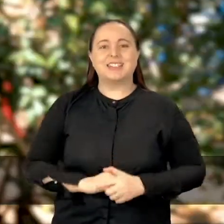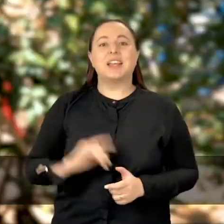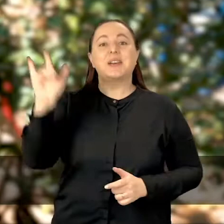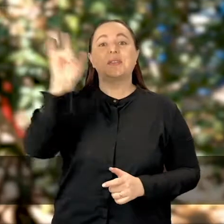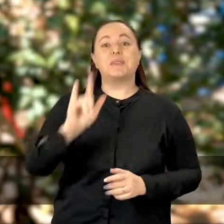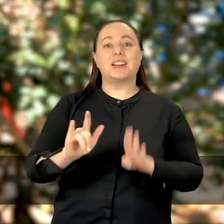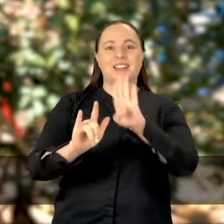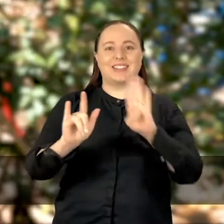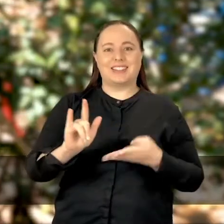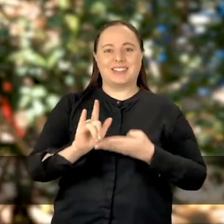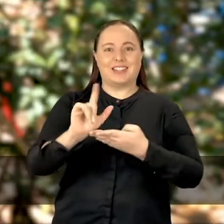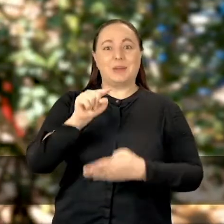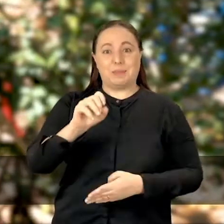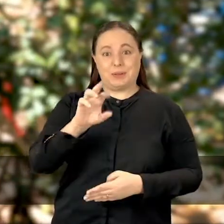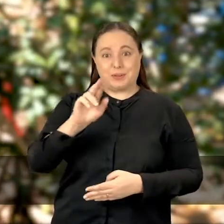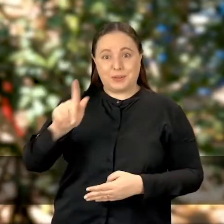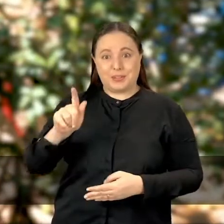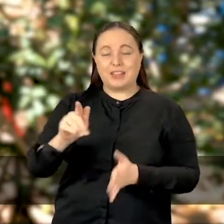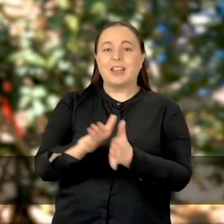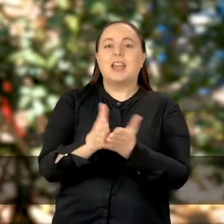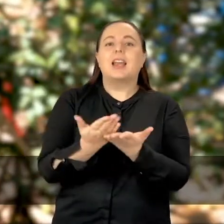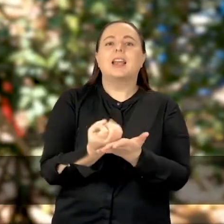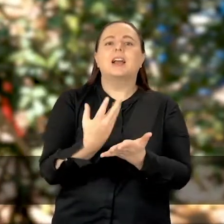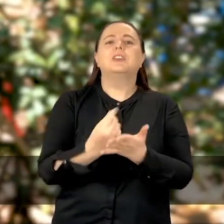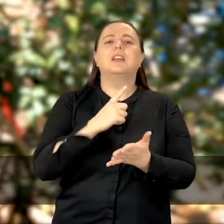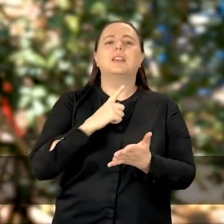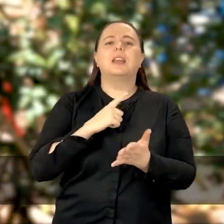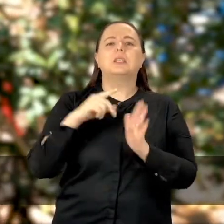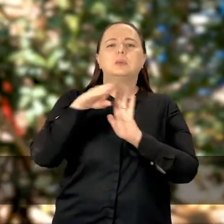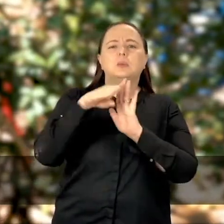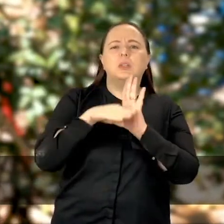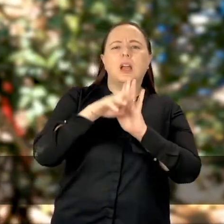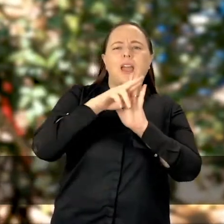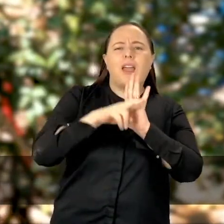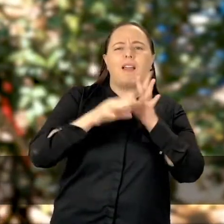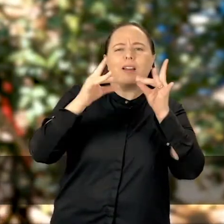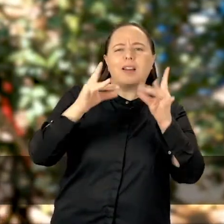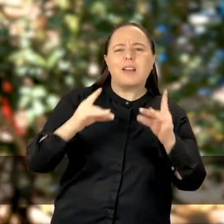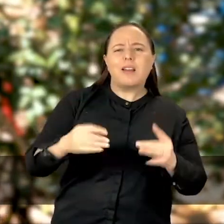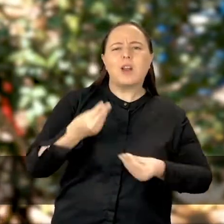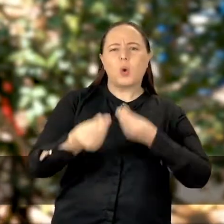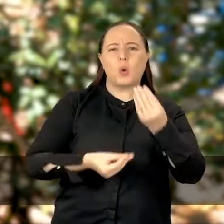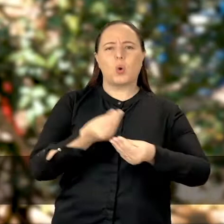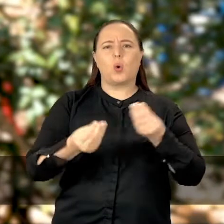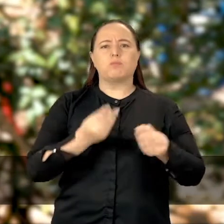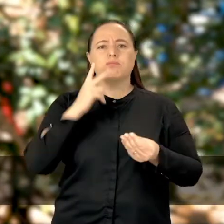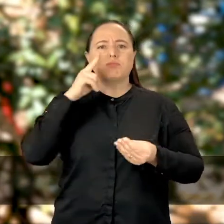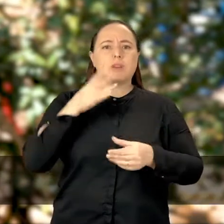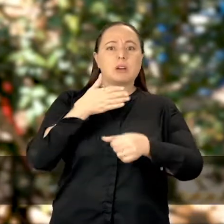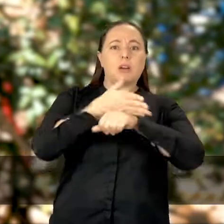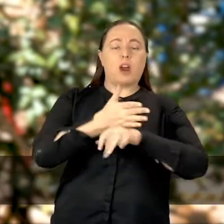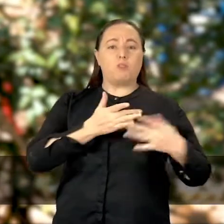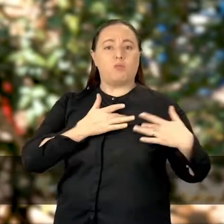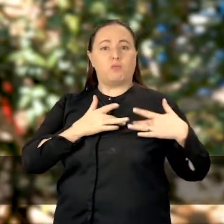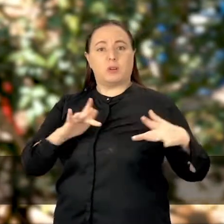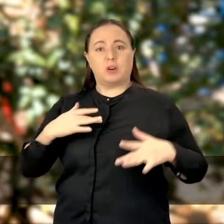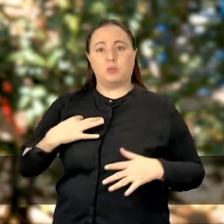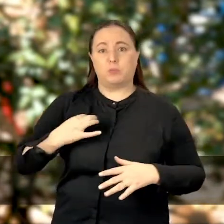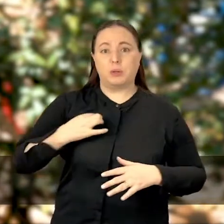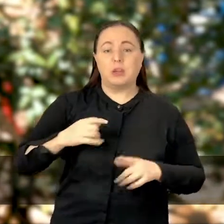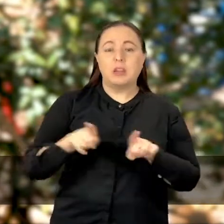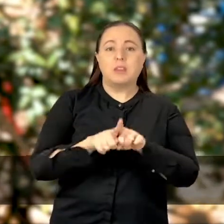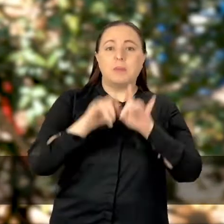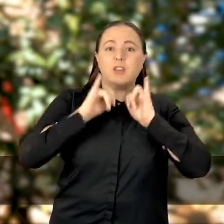patriavoluntaria.org. Na cartilha você vê o passo a passo e entende como abrir vagas de voluntariado, divulgar